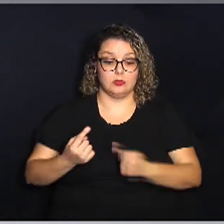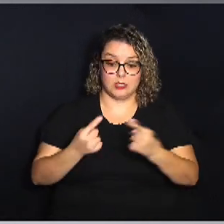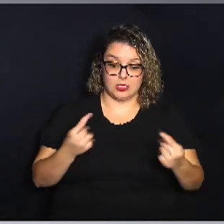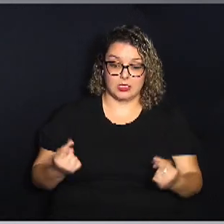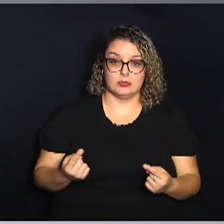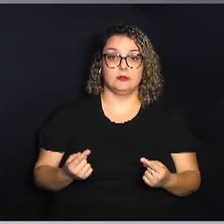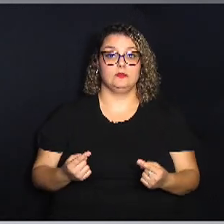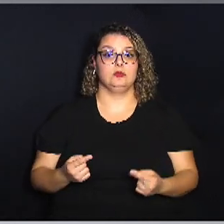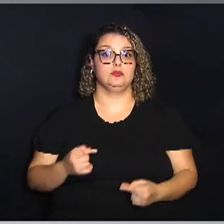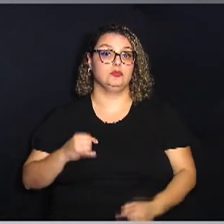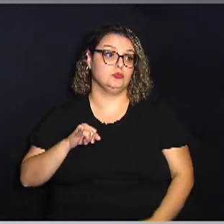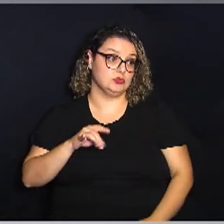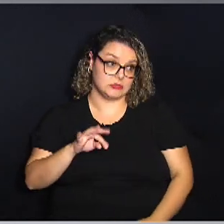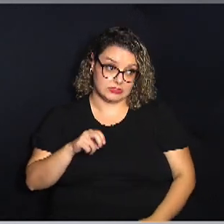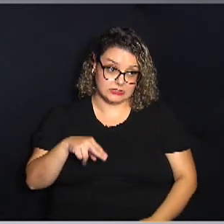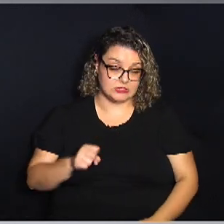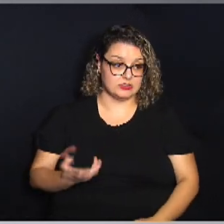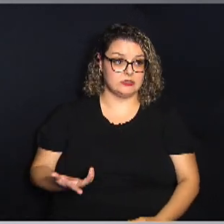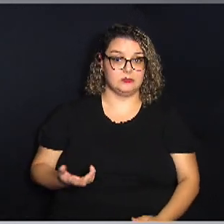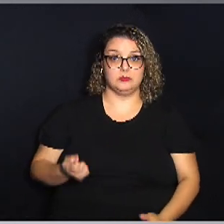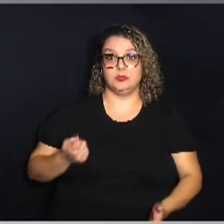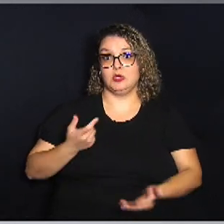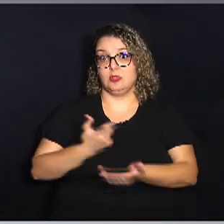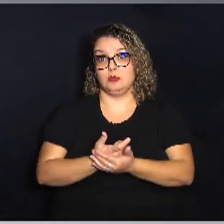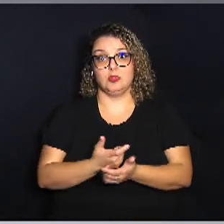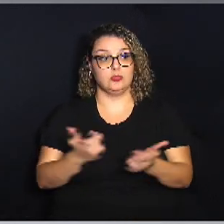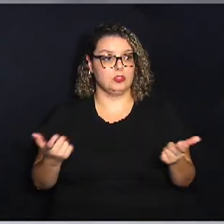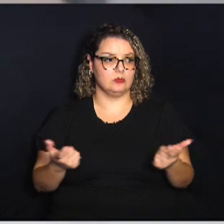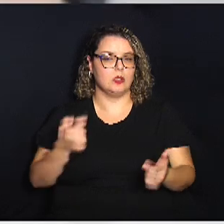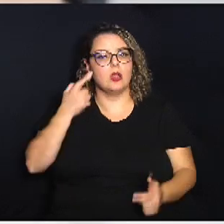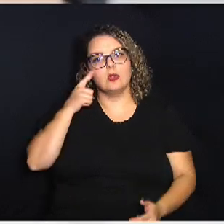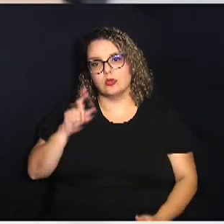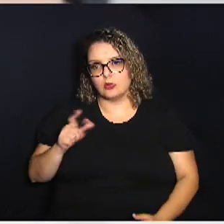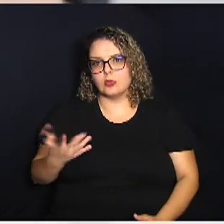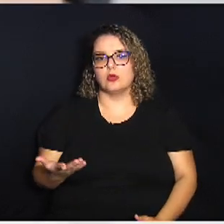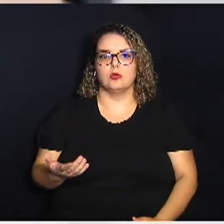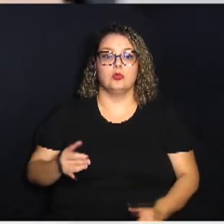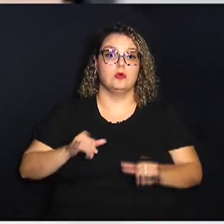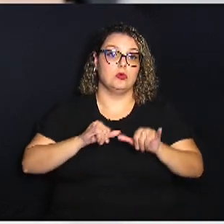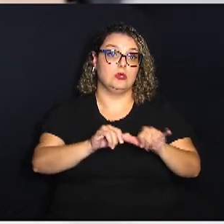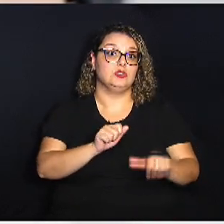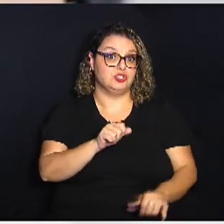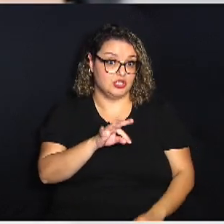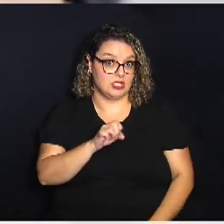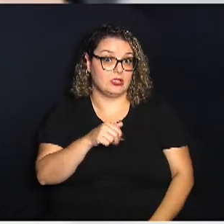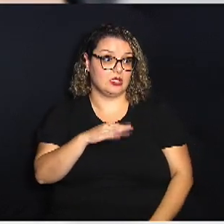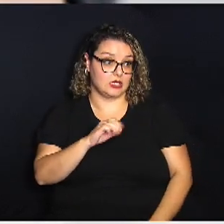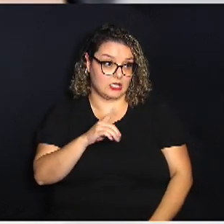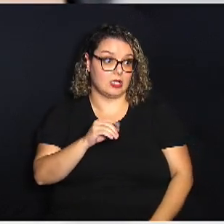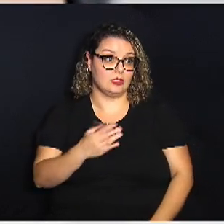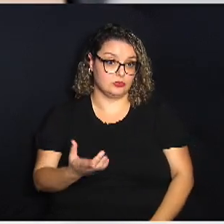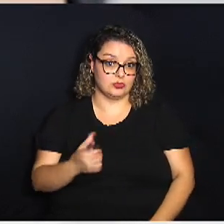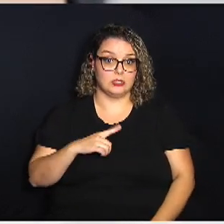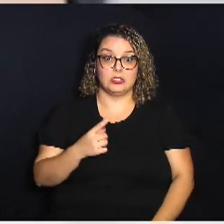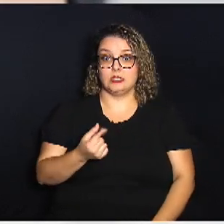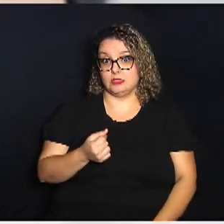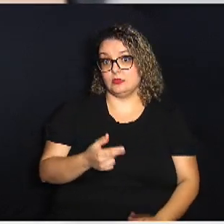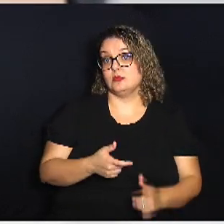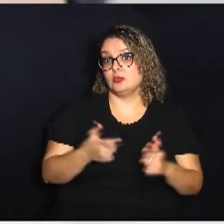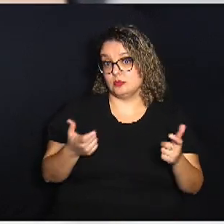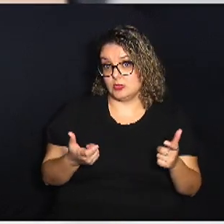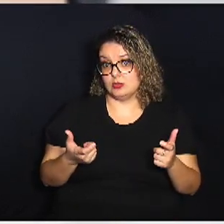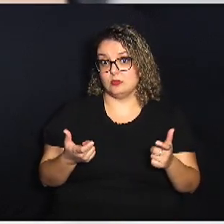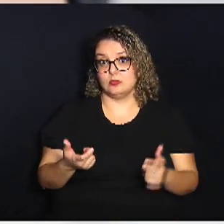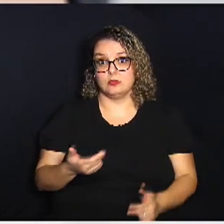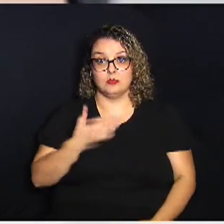itens se você vai comprar em larga escala eventualmente aqueles supermercados de atacado que tem preços maiores para compras